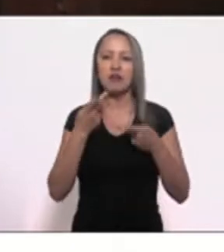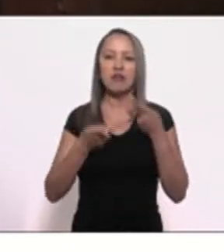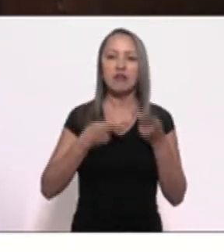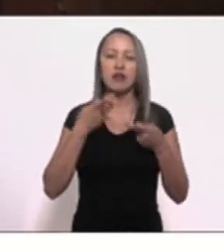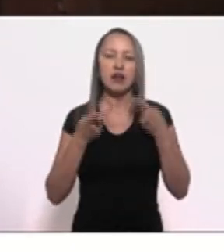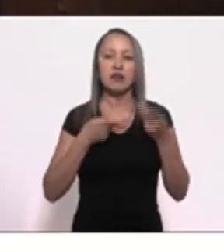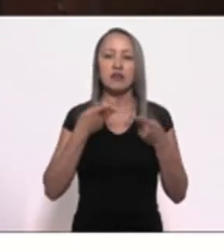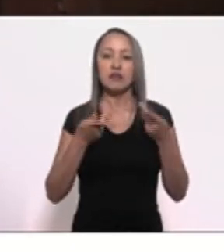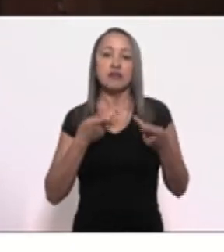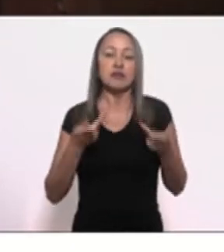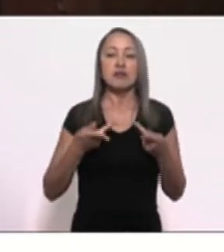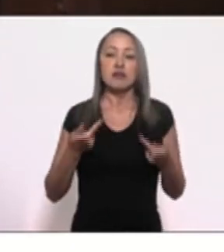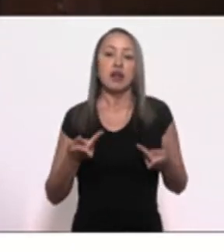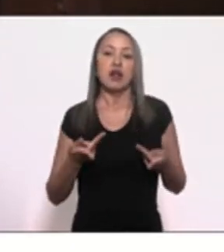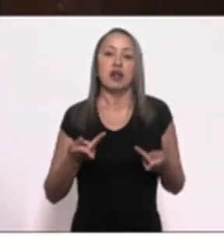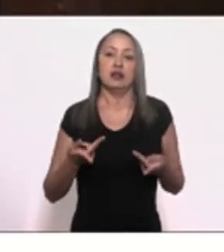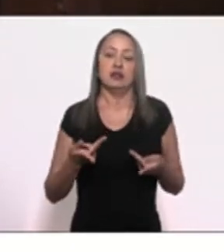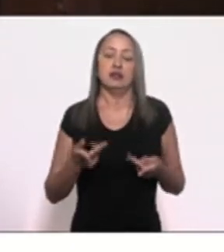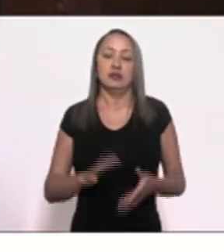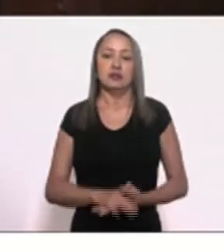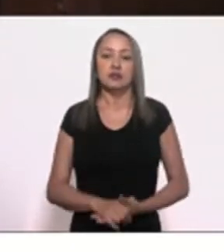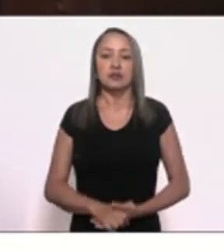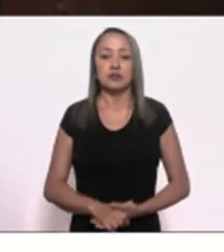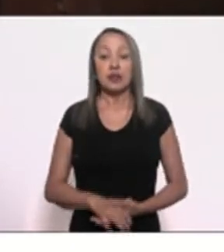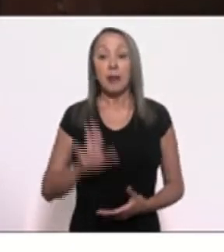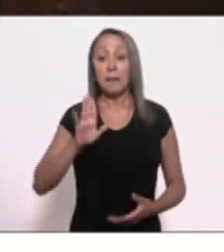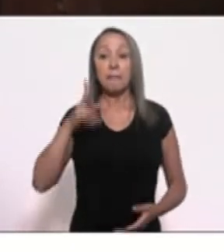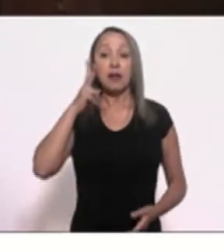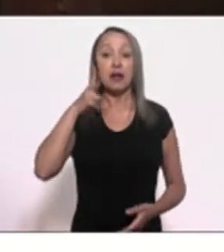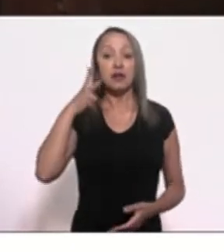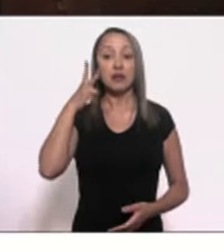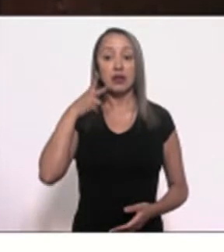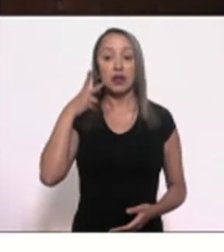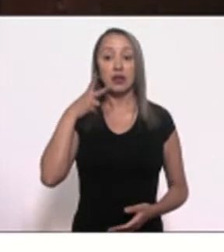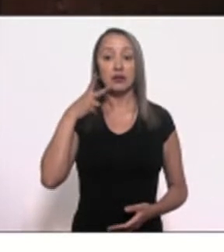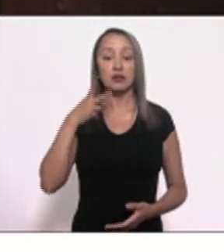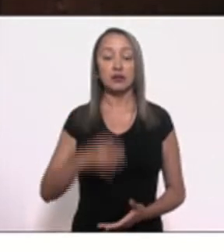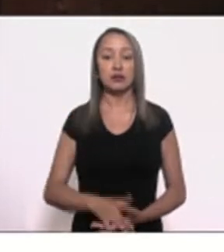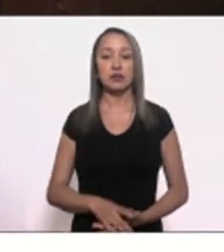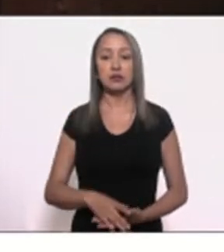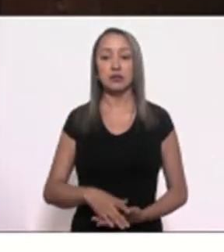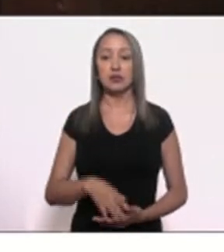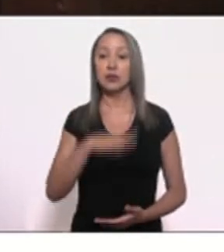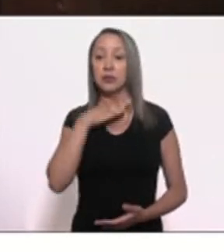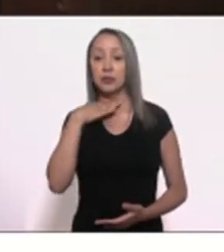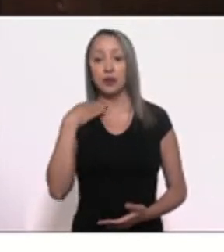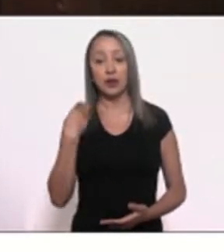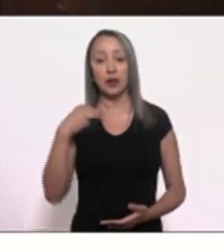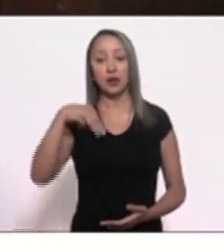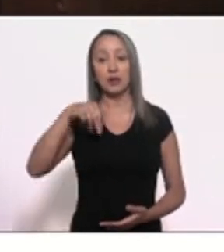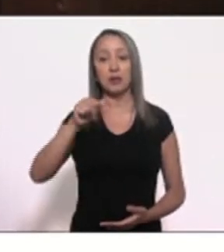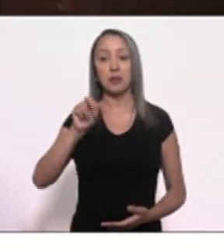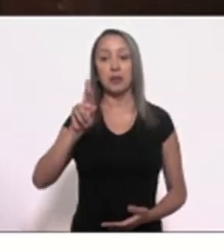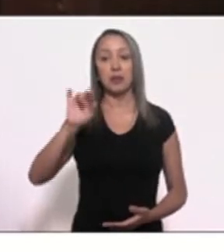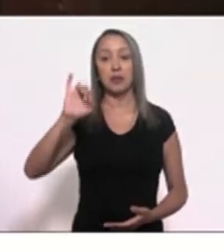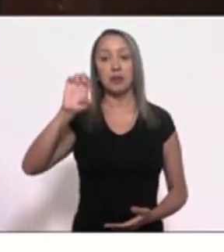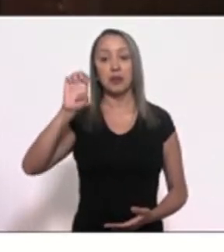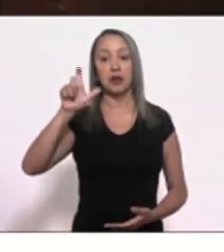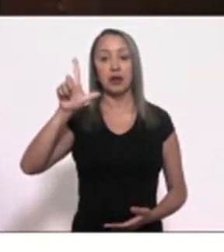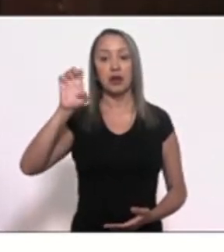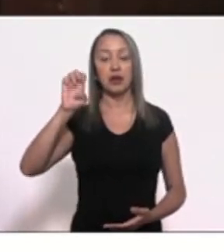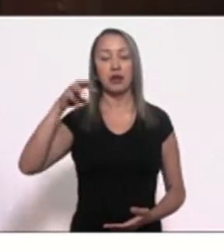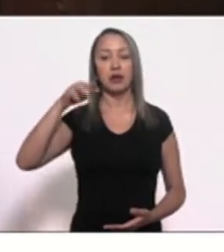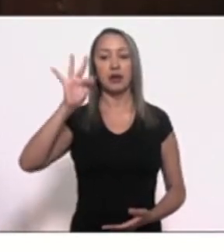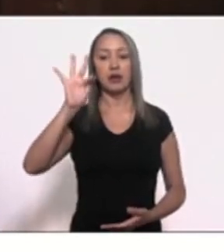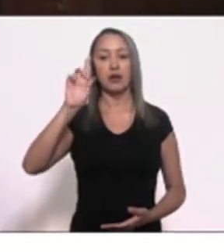para poderem ser ali palanque do PSOL. Mas a vereadora que morreu, a vereadora Marielle, quem